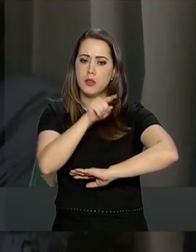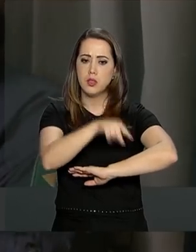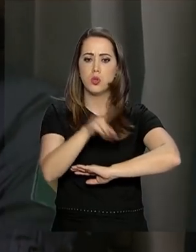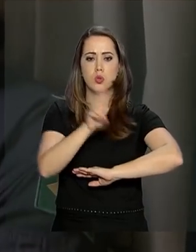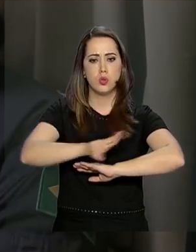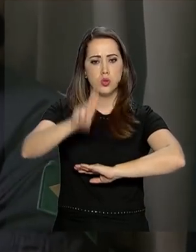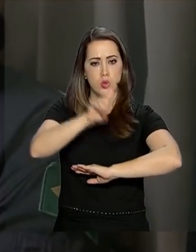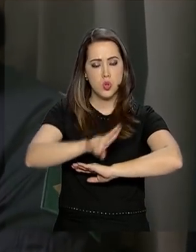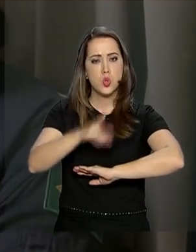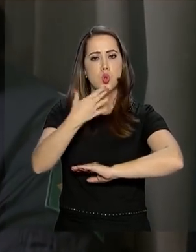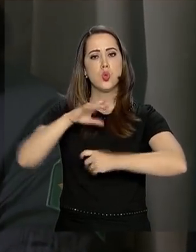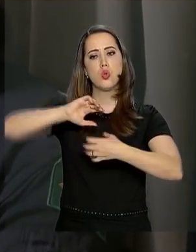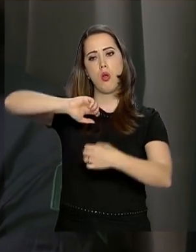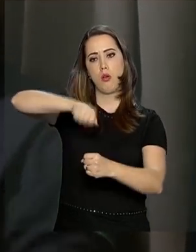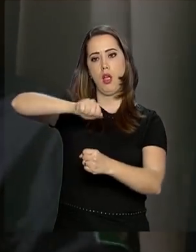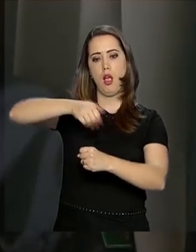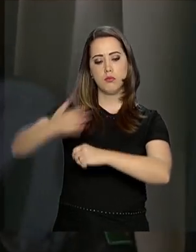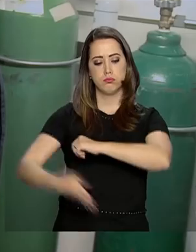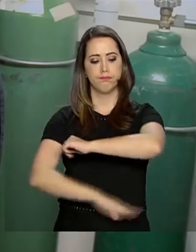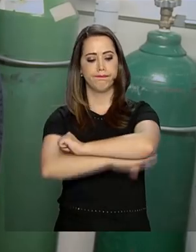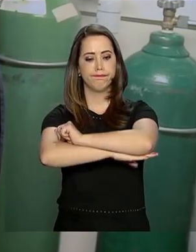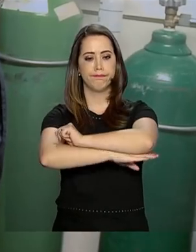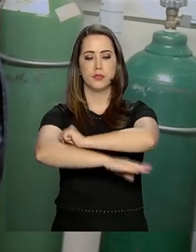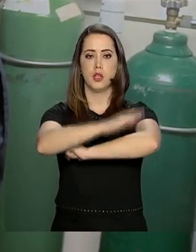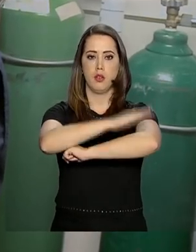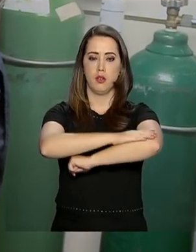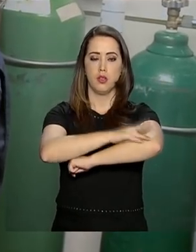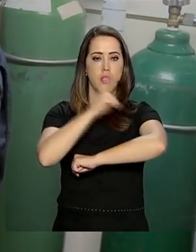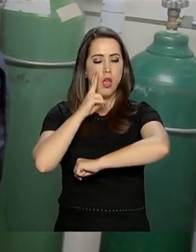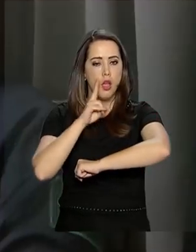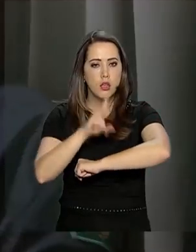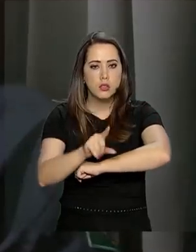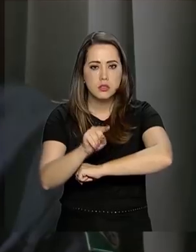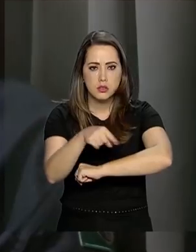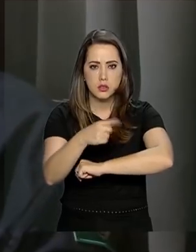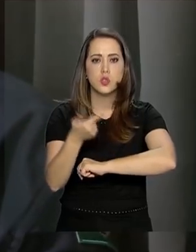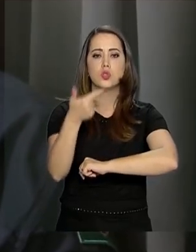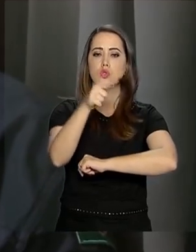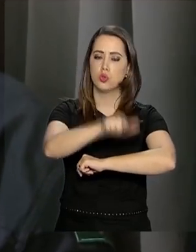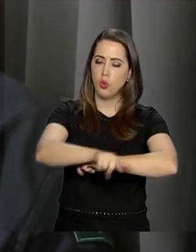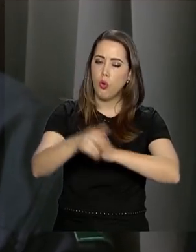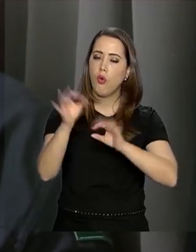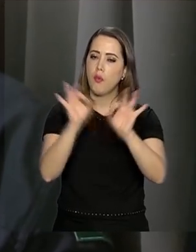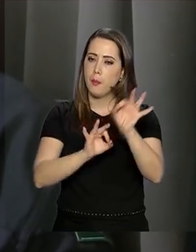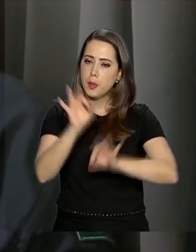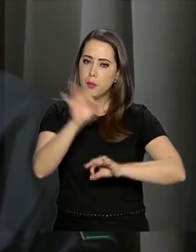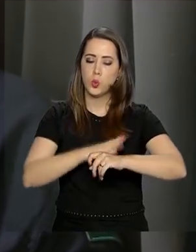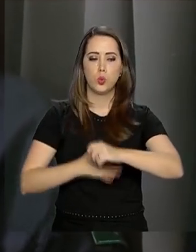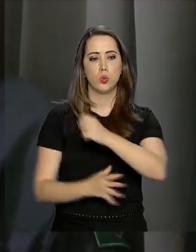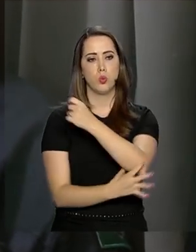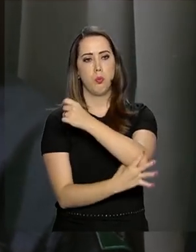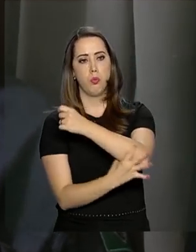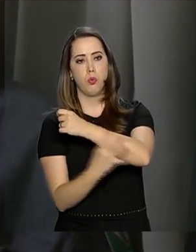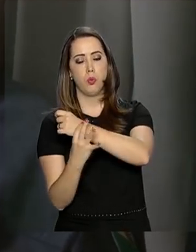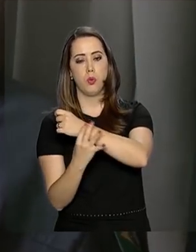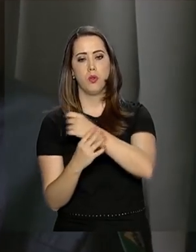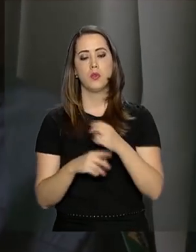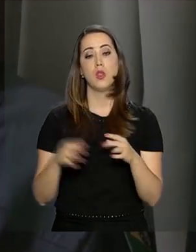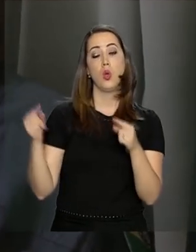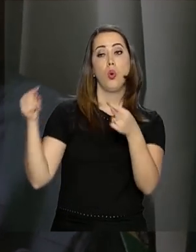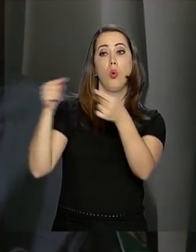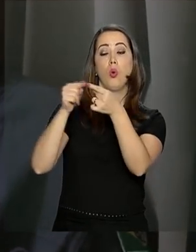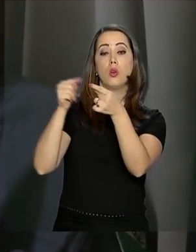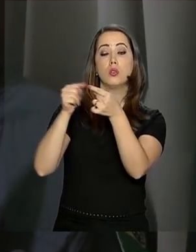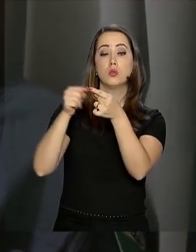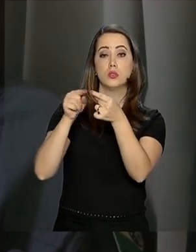garrafa PET para ele poder ficar com o braço paradinho e a gente radiografou e refez a imobilização com o material mais adequado e foi feito contato